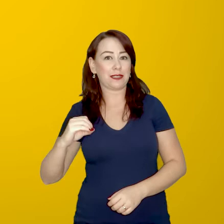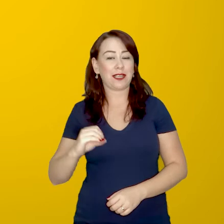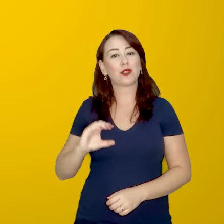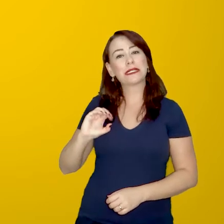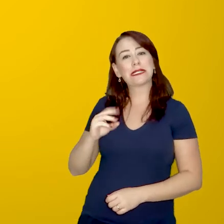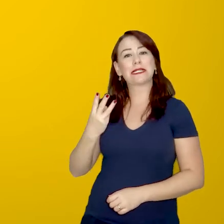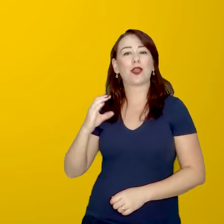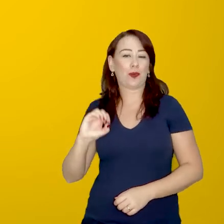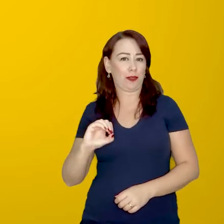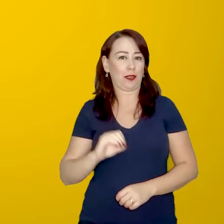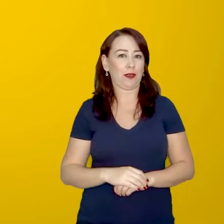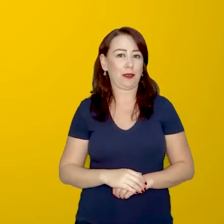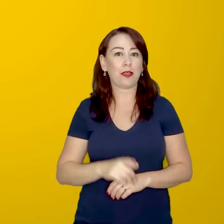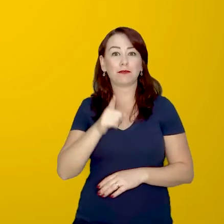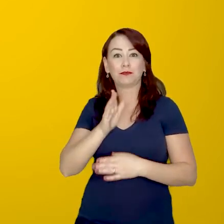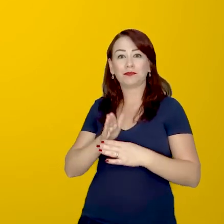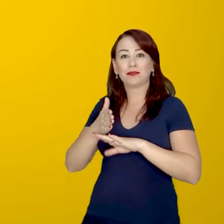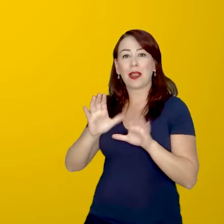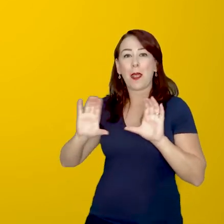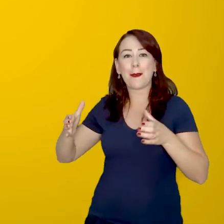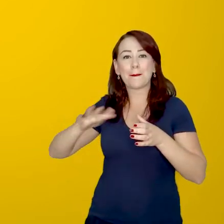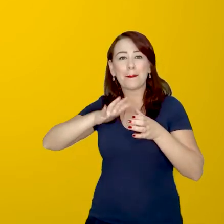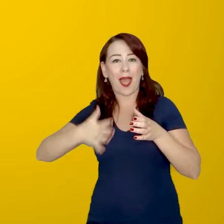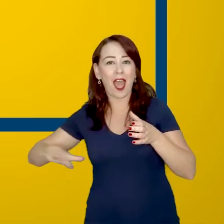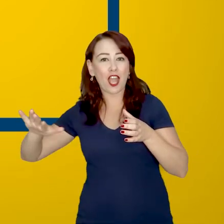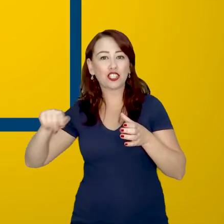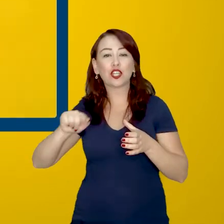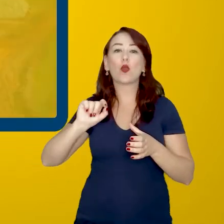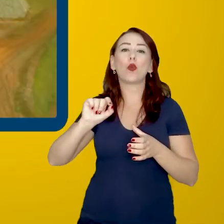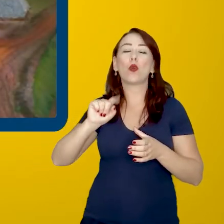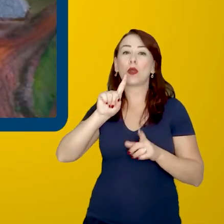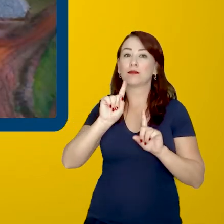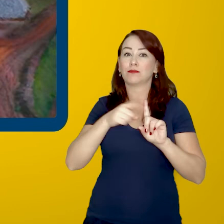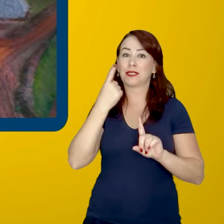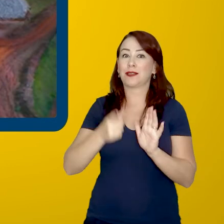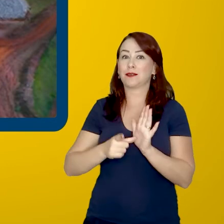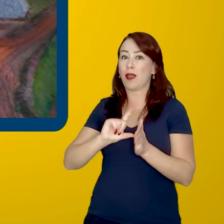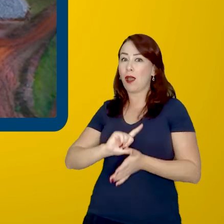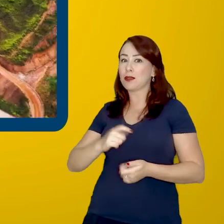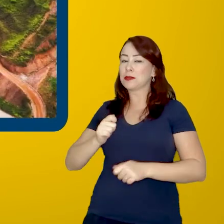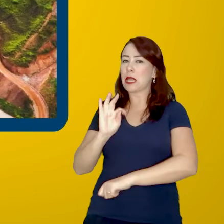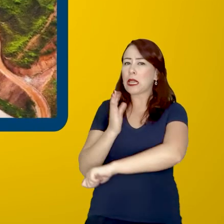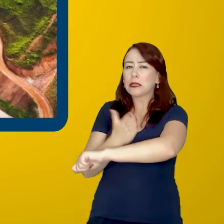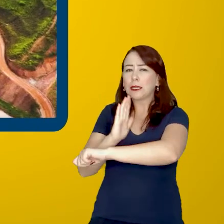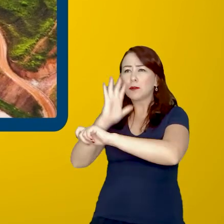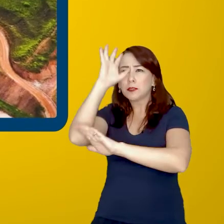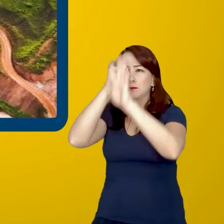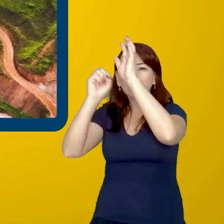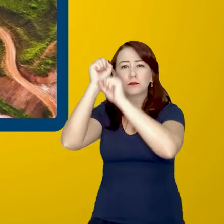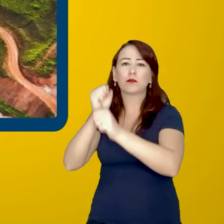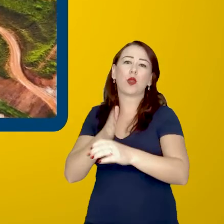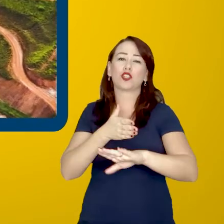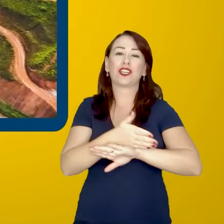030. Para acesso às barragens em Germano, é necessário passar por um treinamento específico.